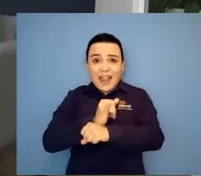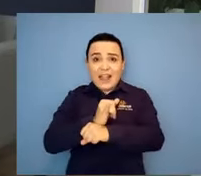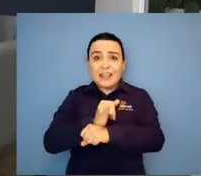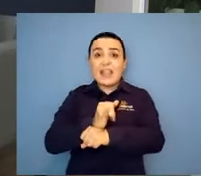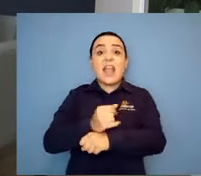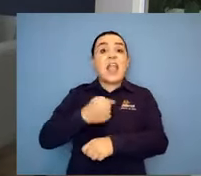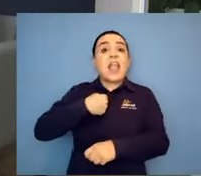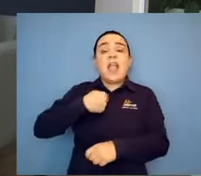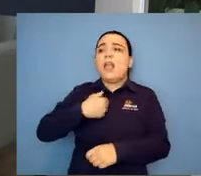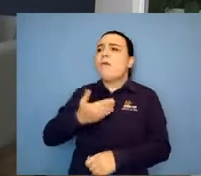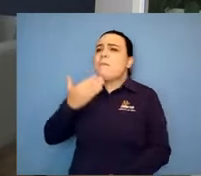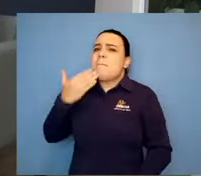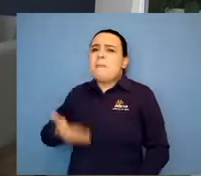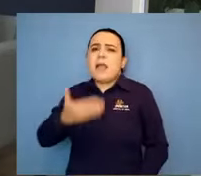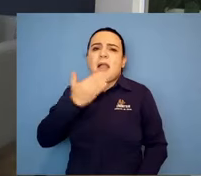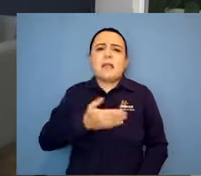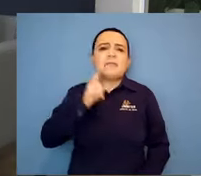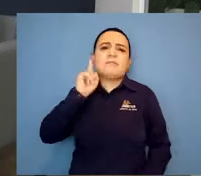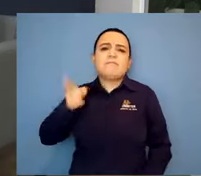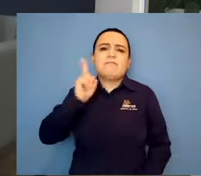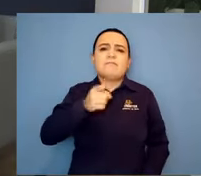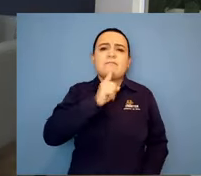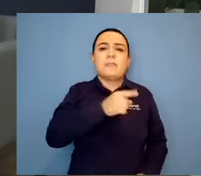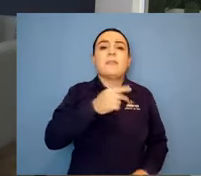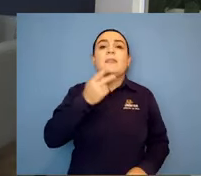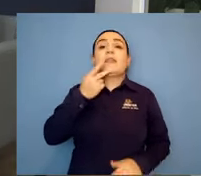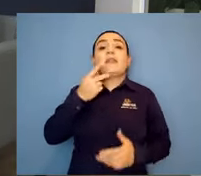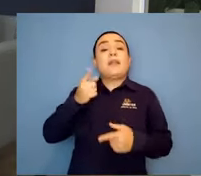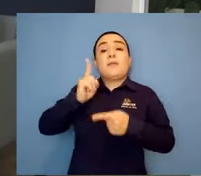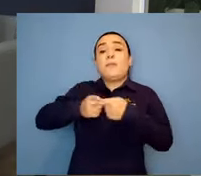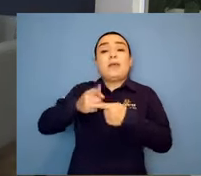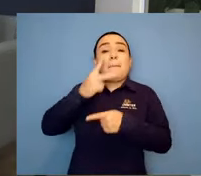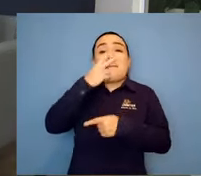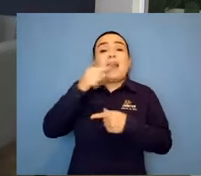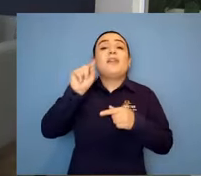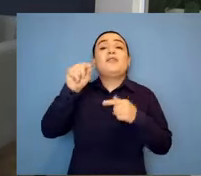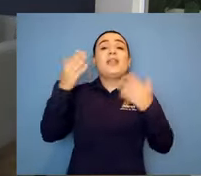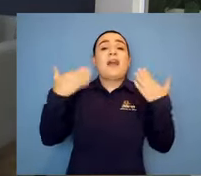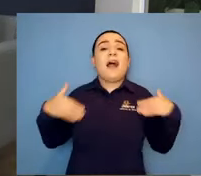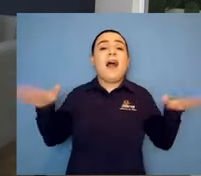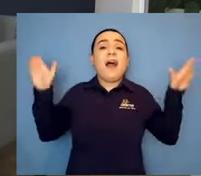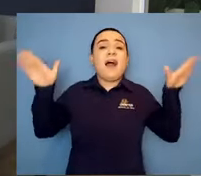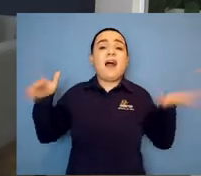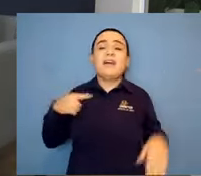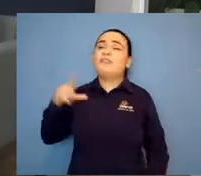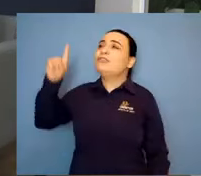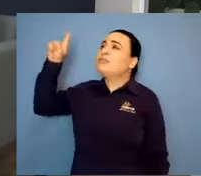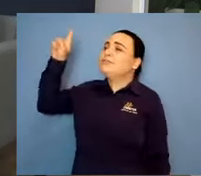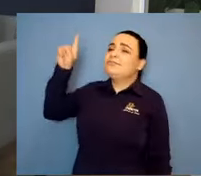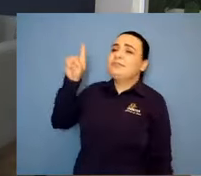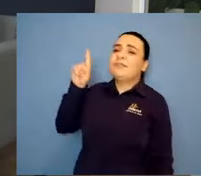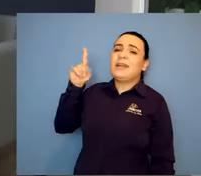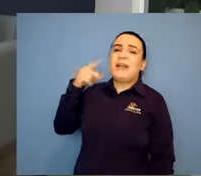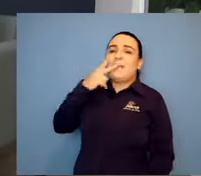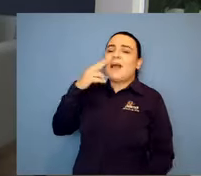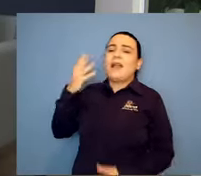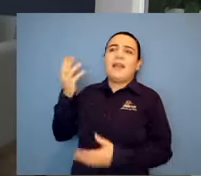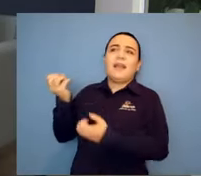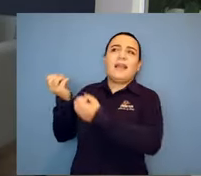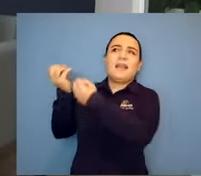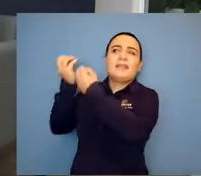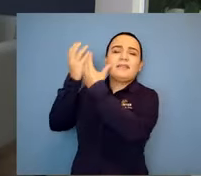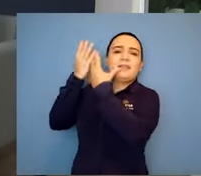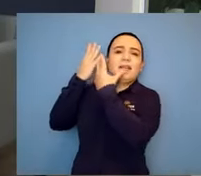vem um anjo ali e fala, linda, eu compro. Eu Que maravilha. E são pessoas que, muitas vezes, já